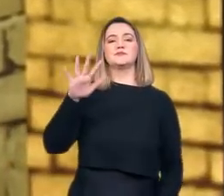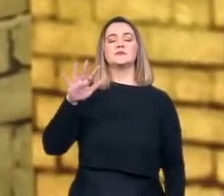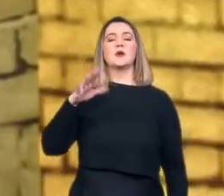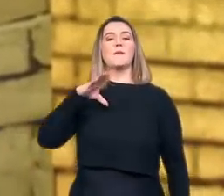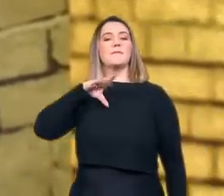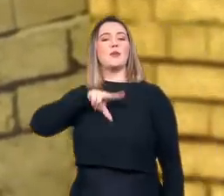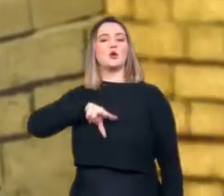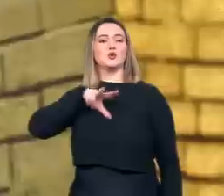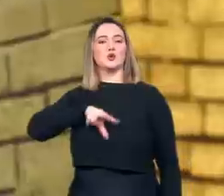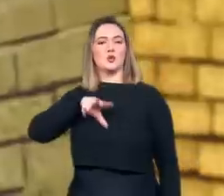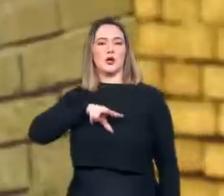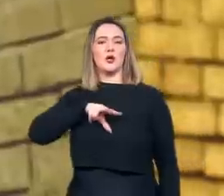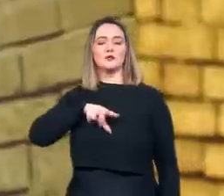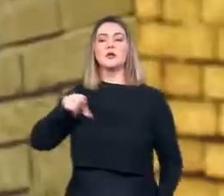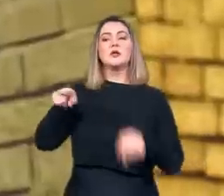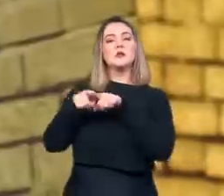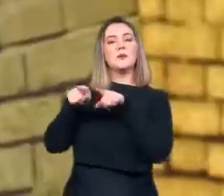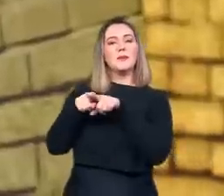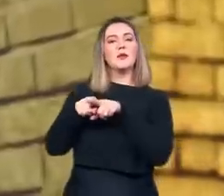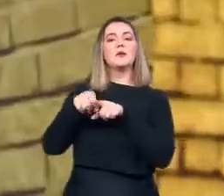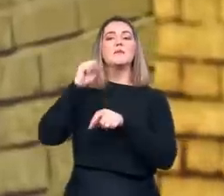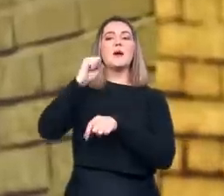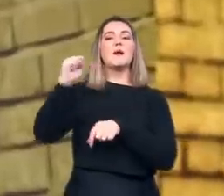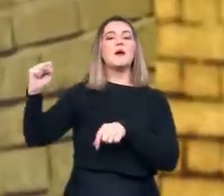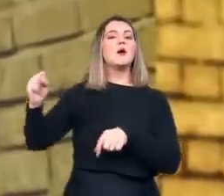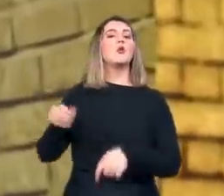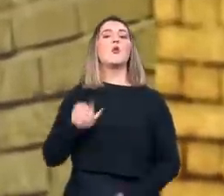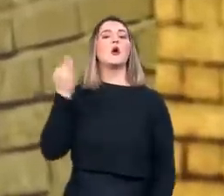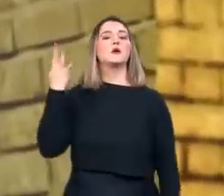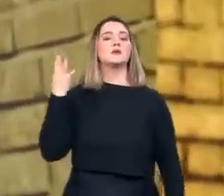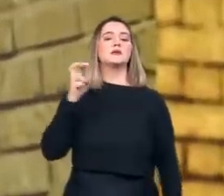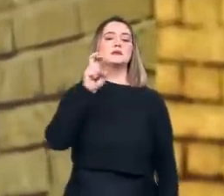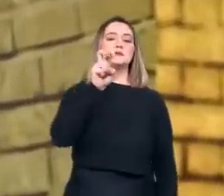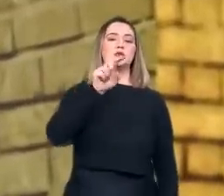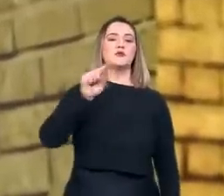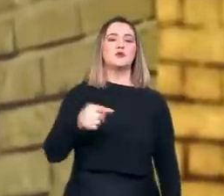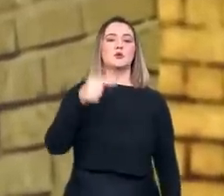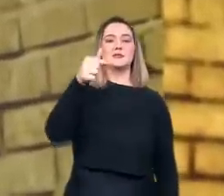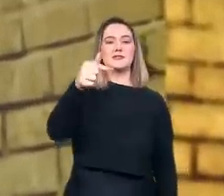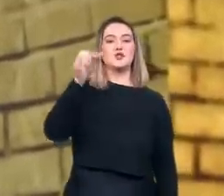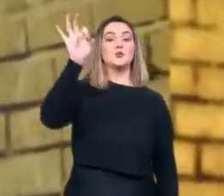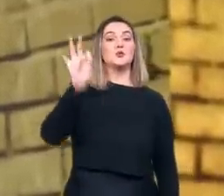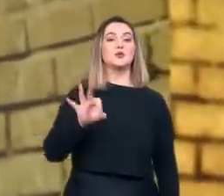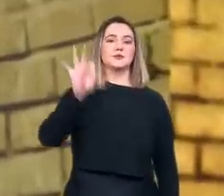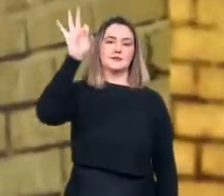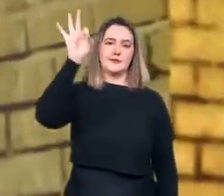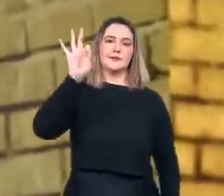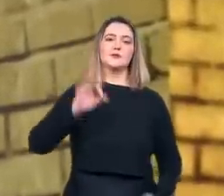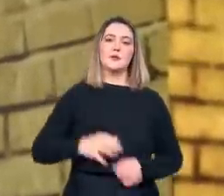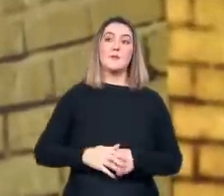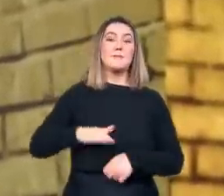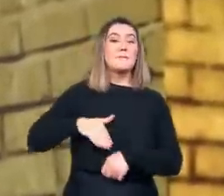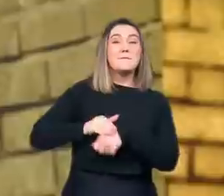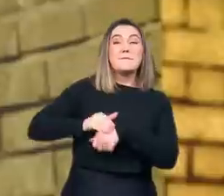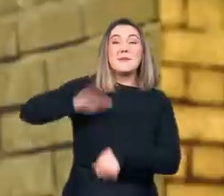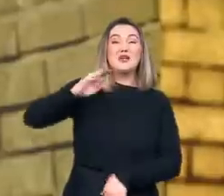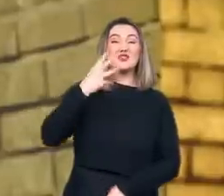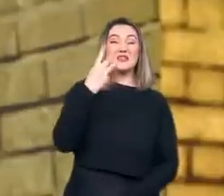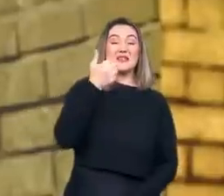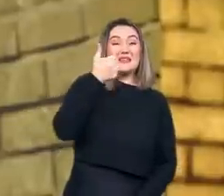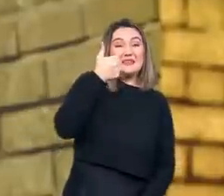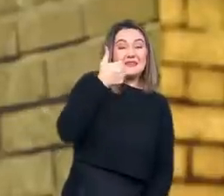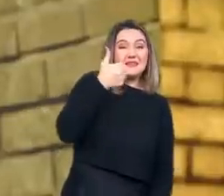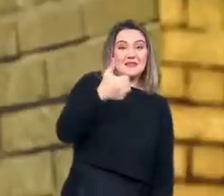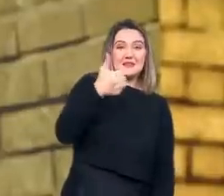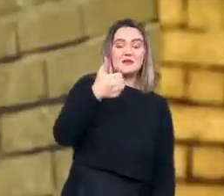e 1629, condenou à morte apenas 5,7% dos seus mais de 13 mil casos.